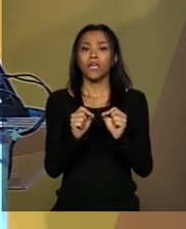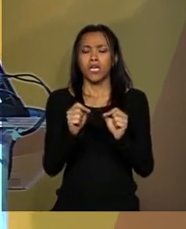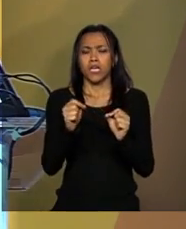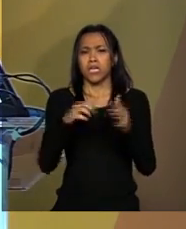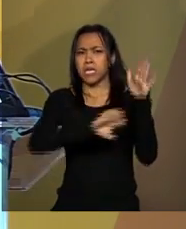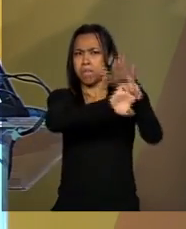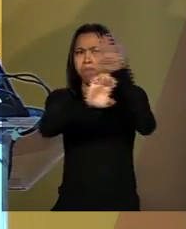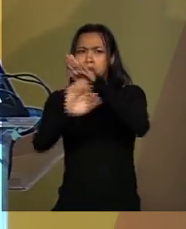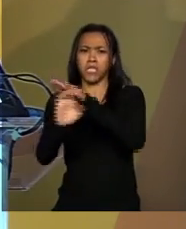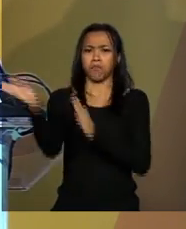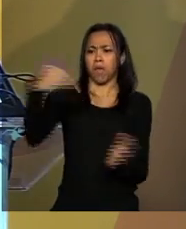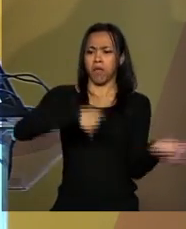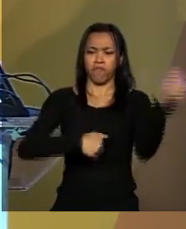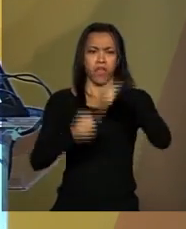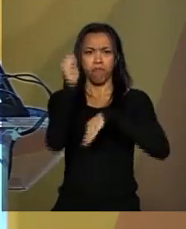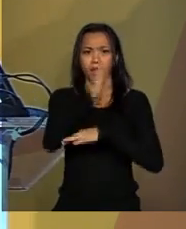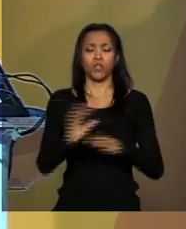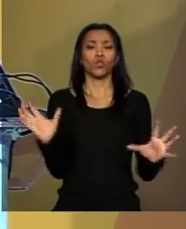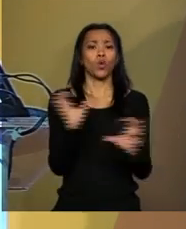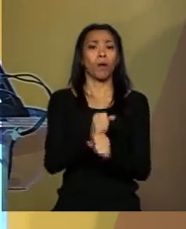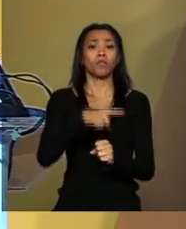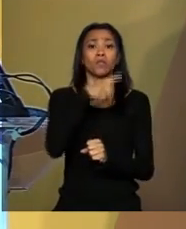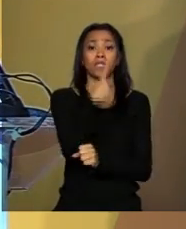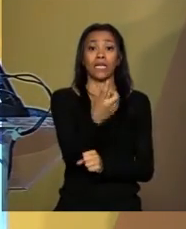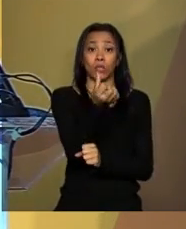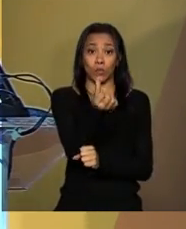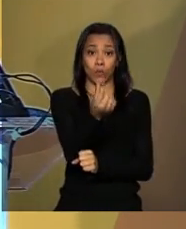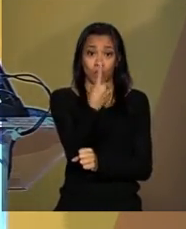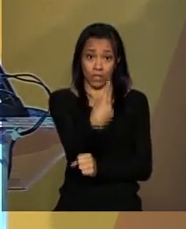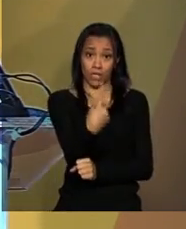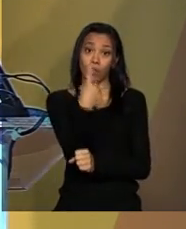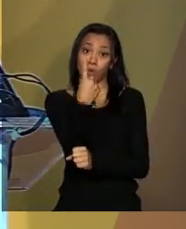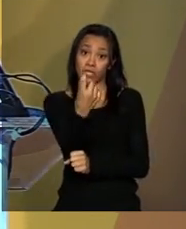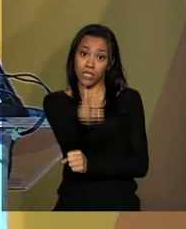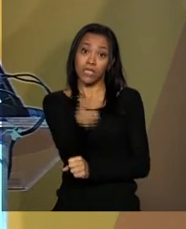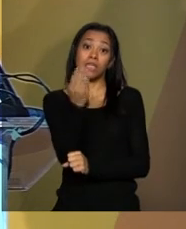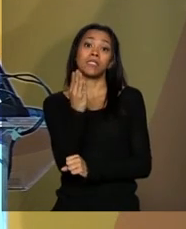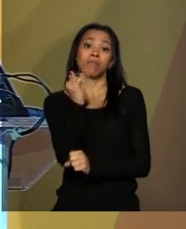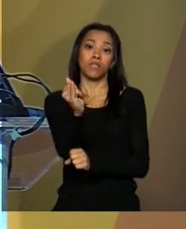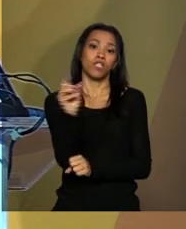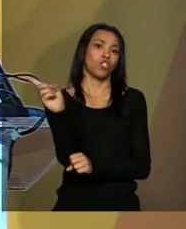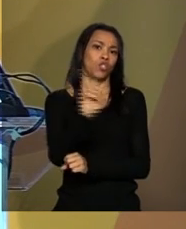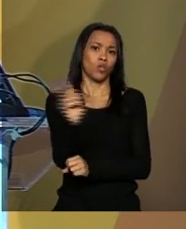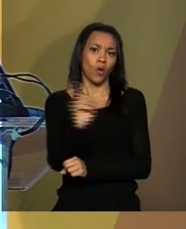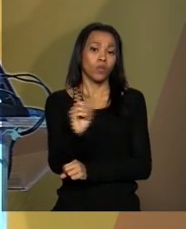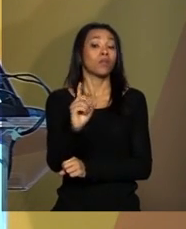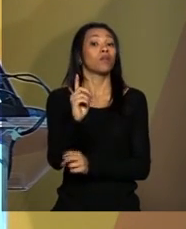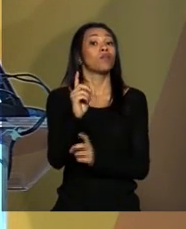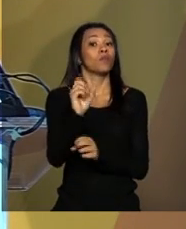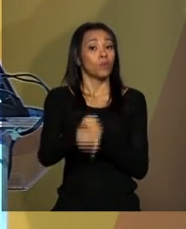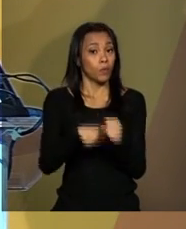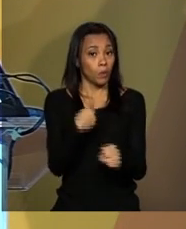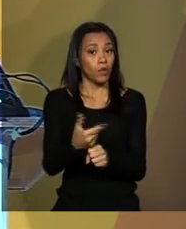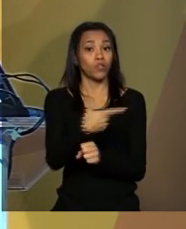o estoque da ordem de 116 bilhões de dólares, em 2013.